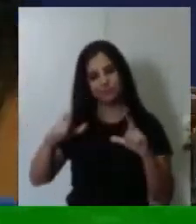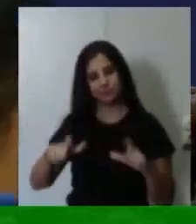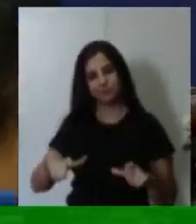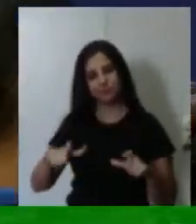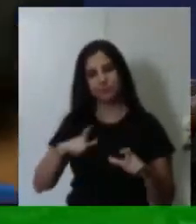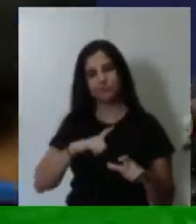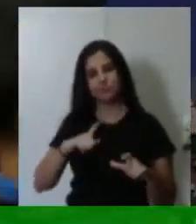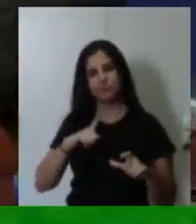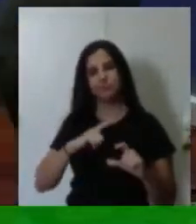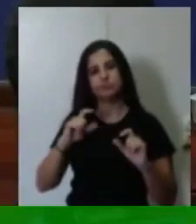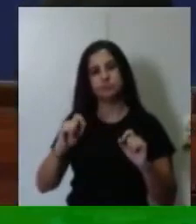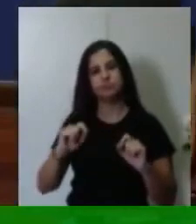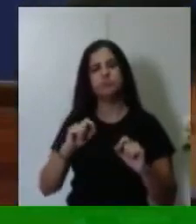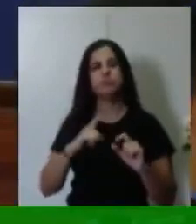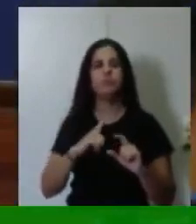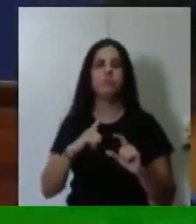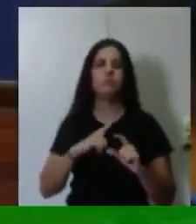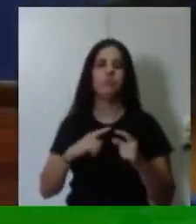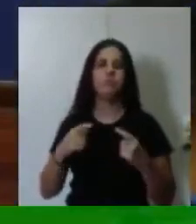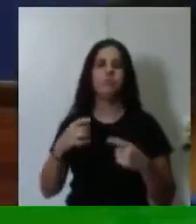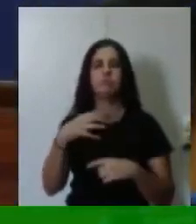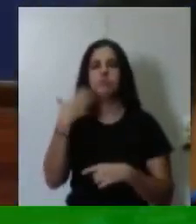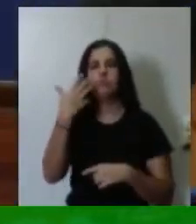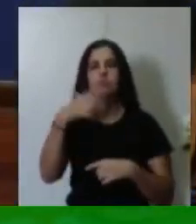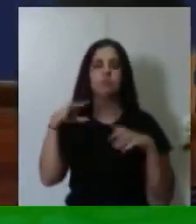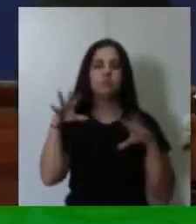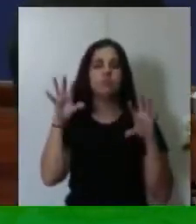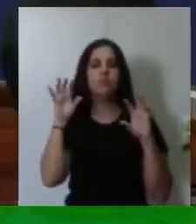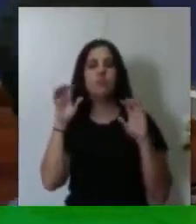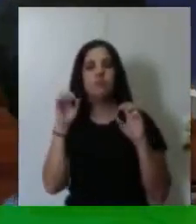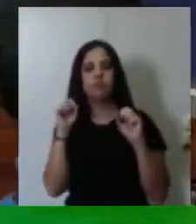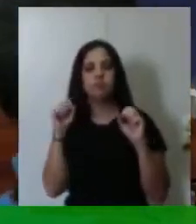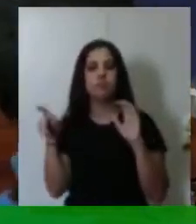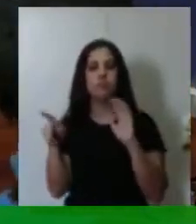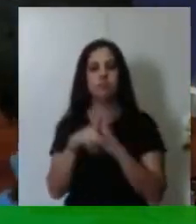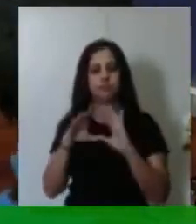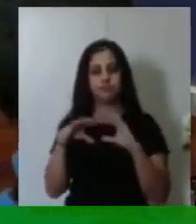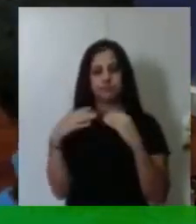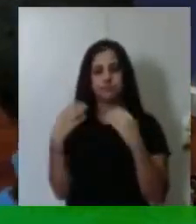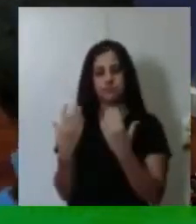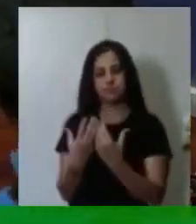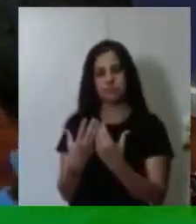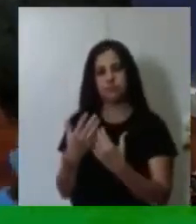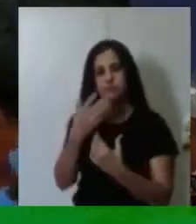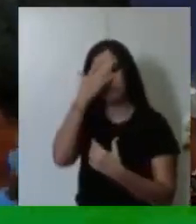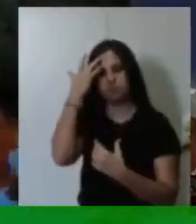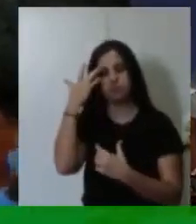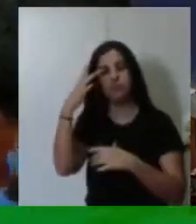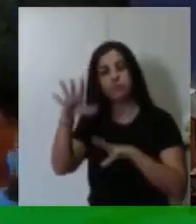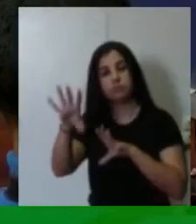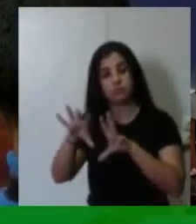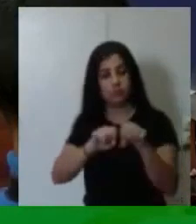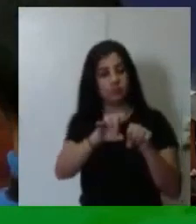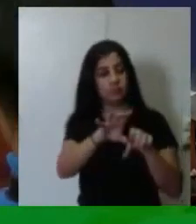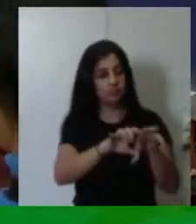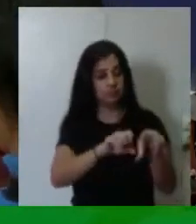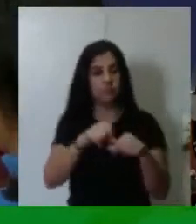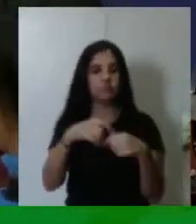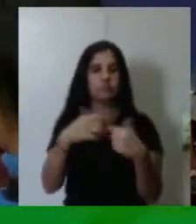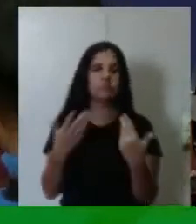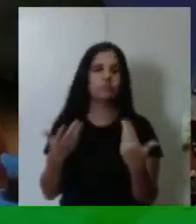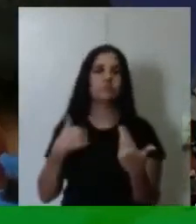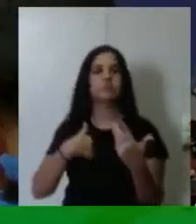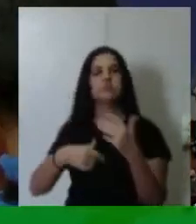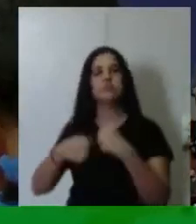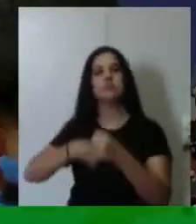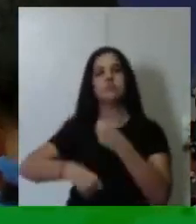ter uma rádio comunitária que tem formado pessoas, quis o destino que o ano passado eu recebesse